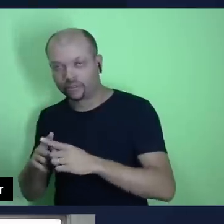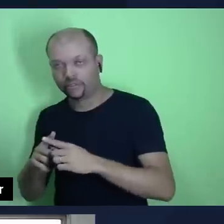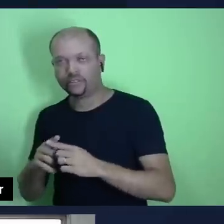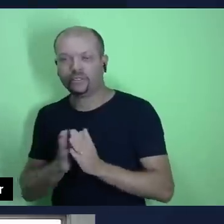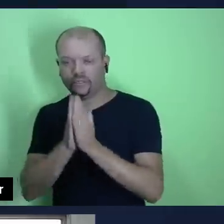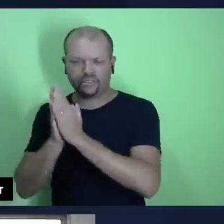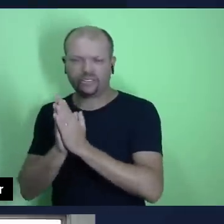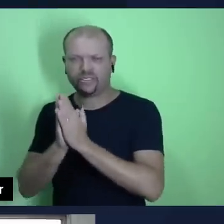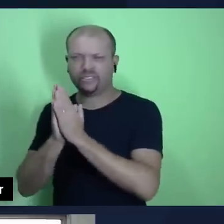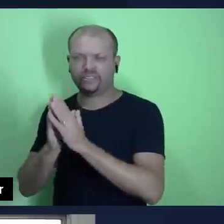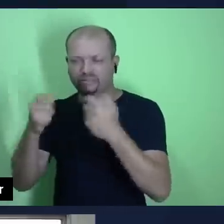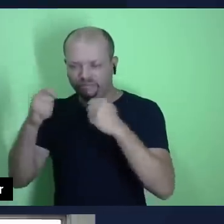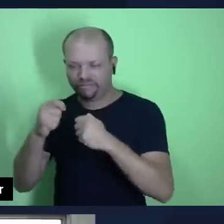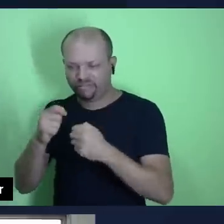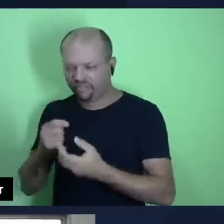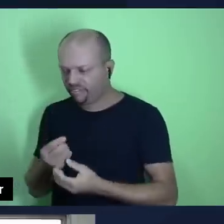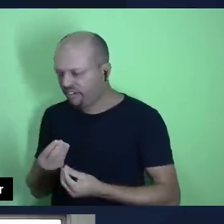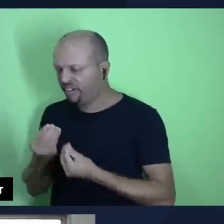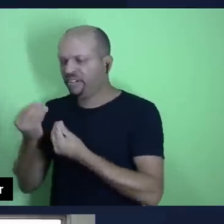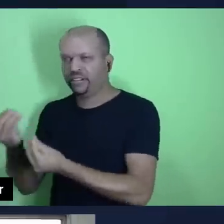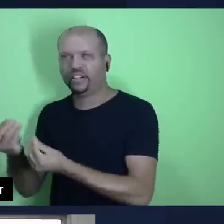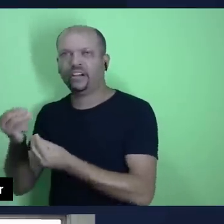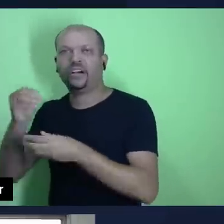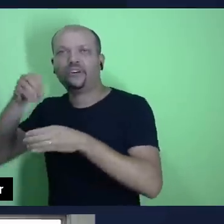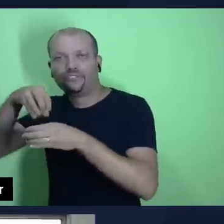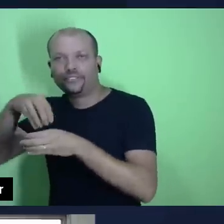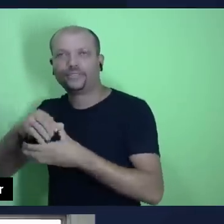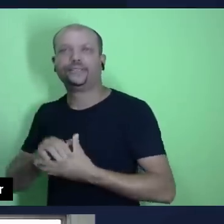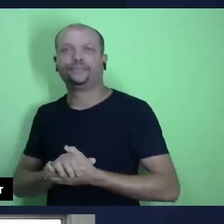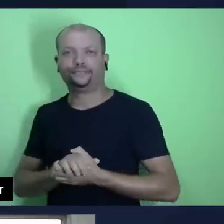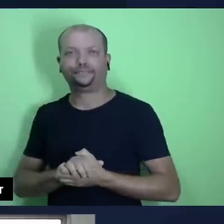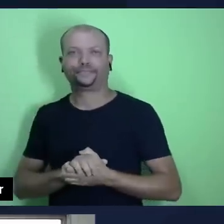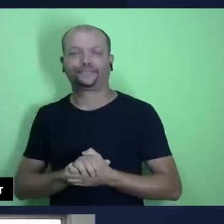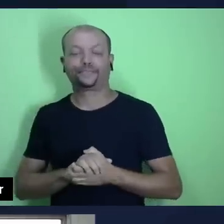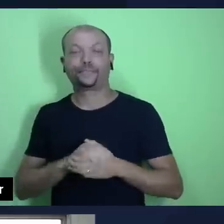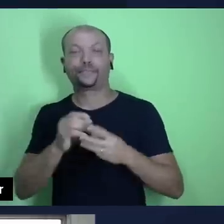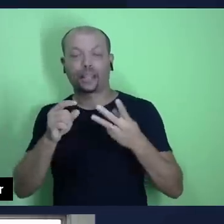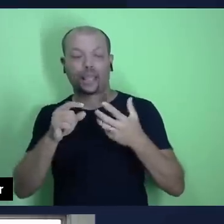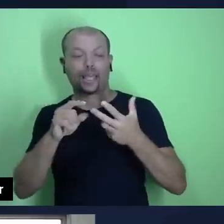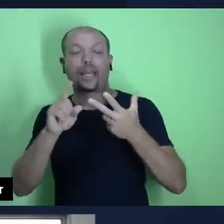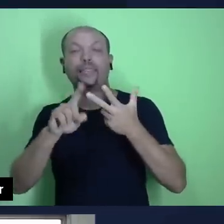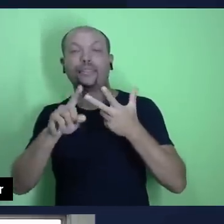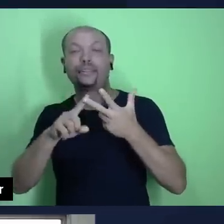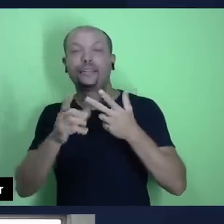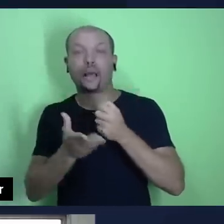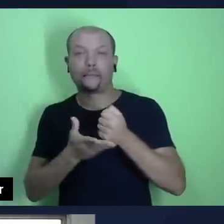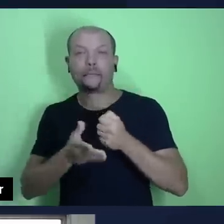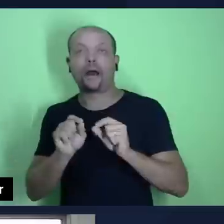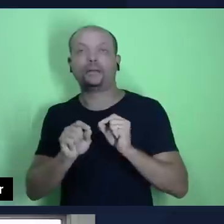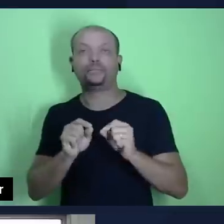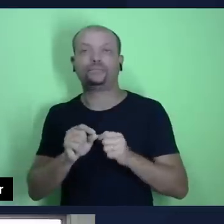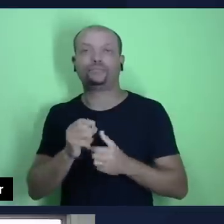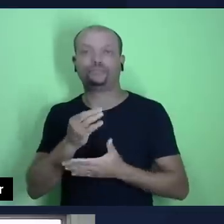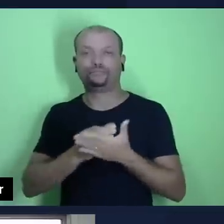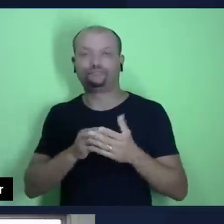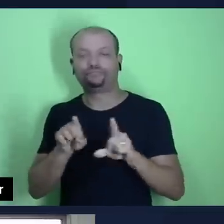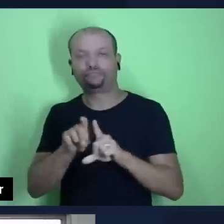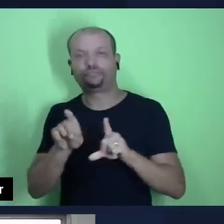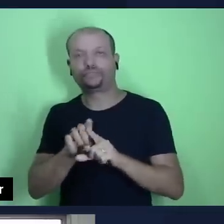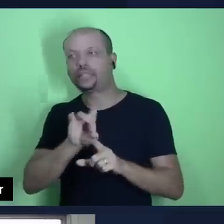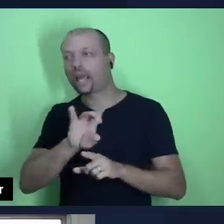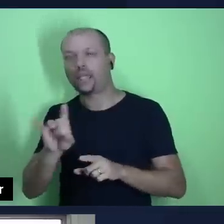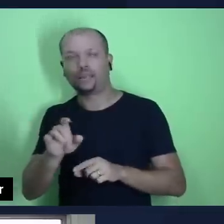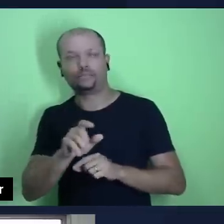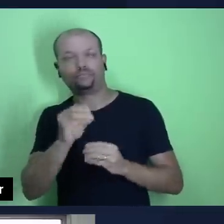comparecer com a oferta. E o terceiro princípio, a gente encontra aqui no versículo 17, cada um oferecerá